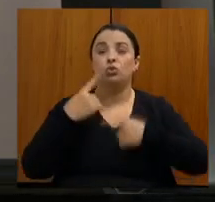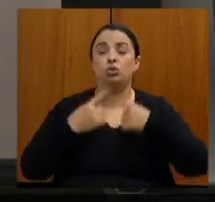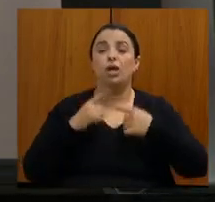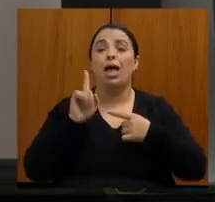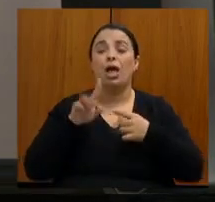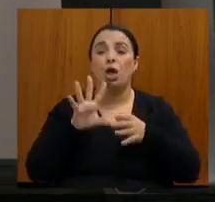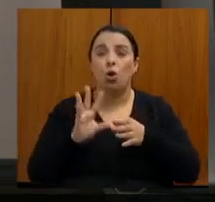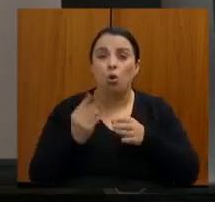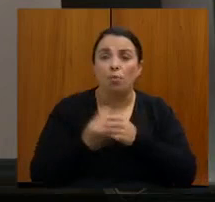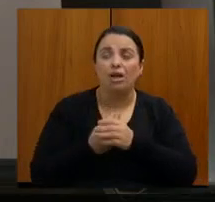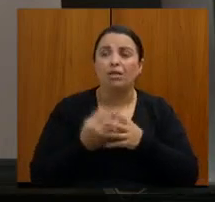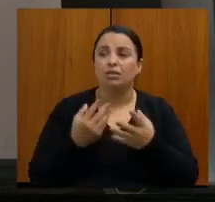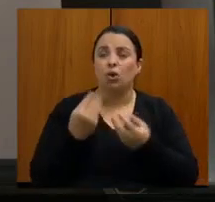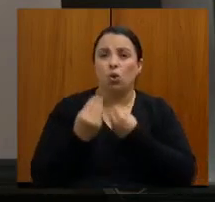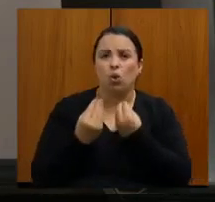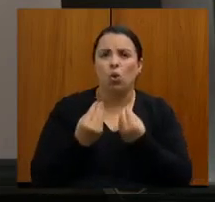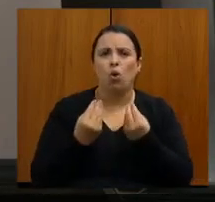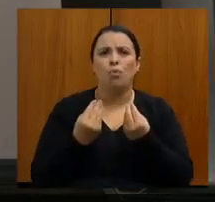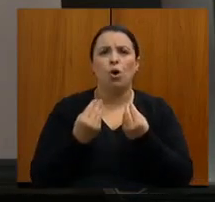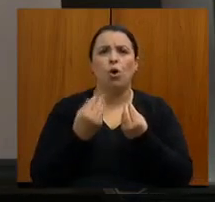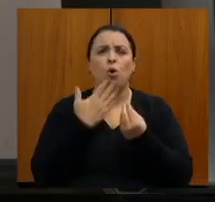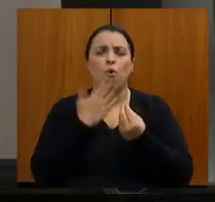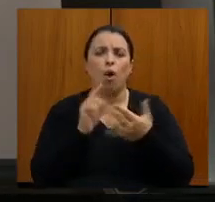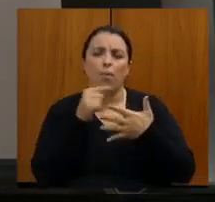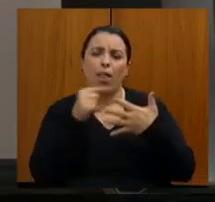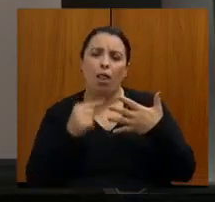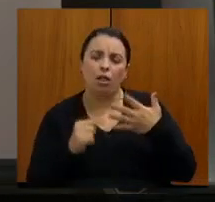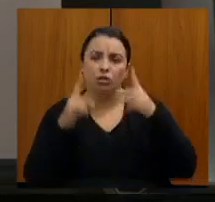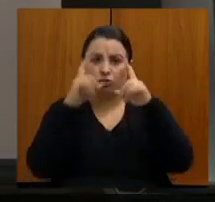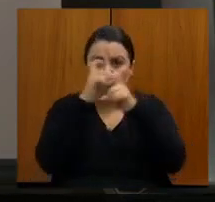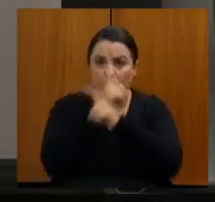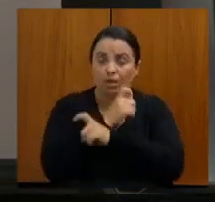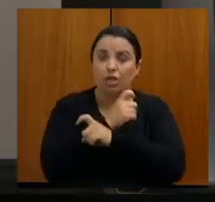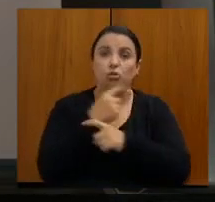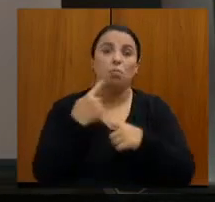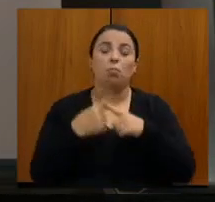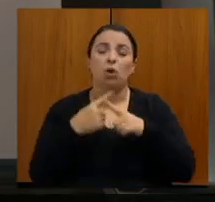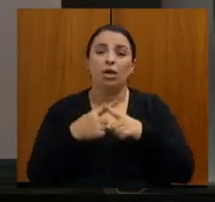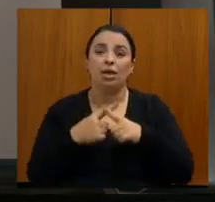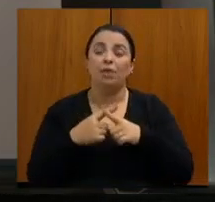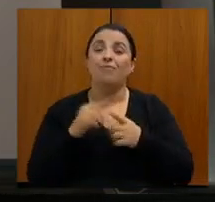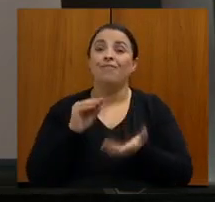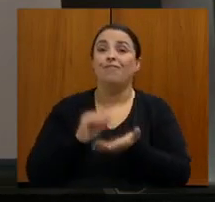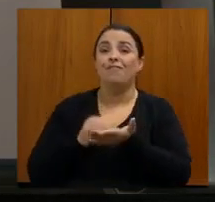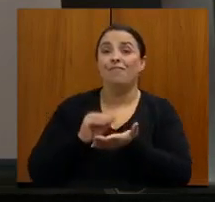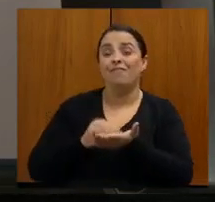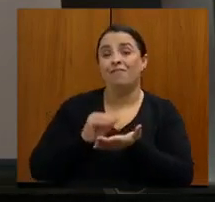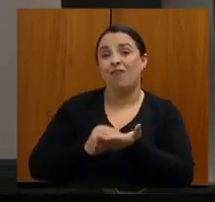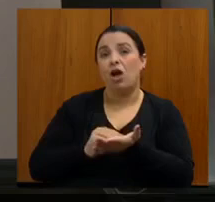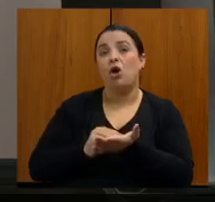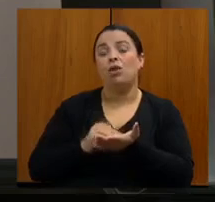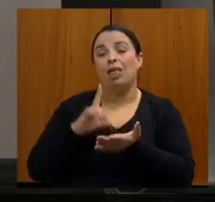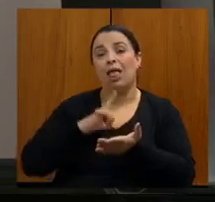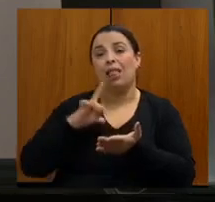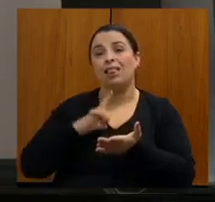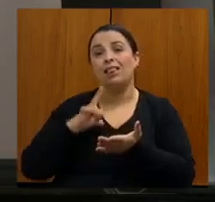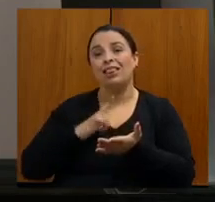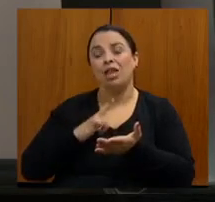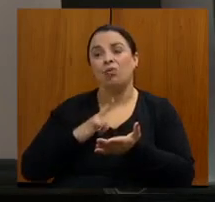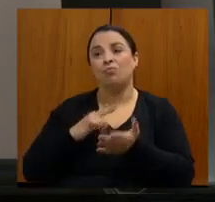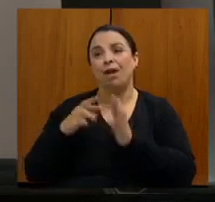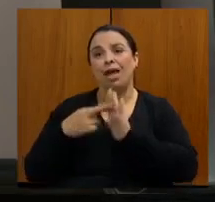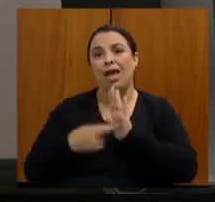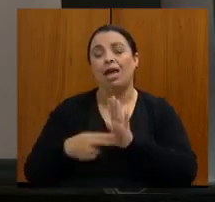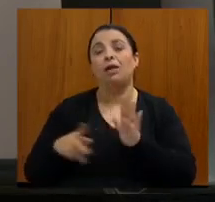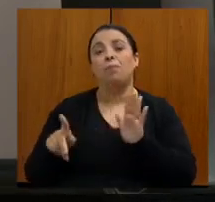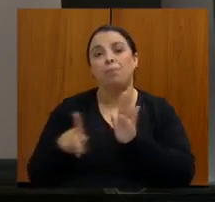dificuldades que nós temos, porque é muito do que a gente não consegue fazer, é porque não está estabelecido pelo Ministério da Saúde. Então, se não tem